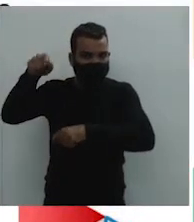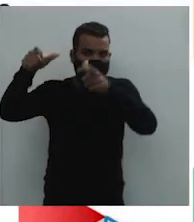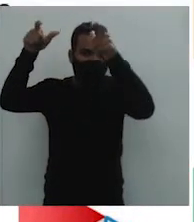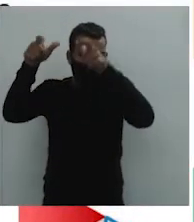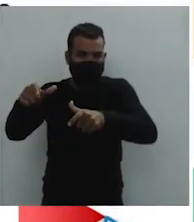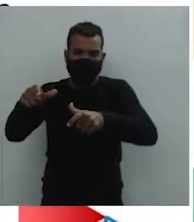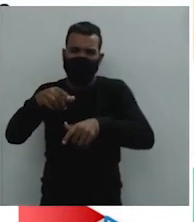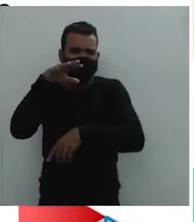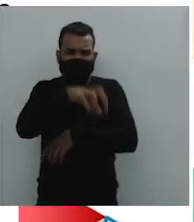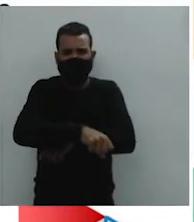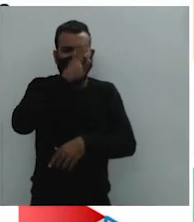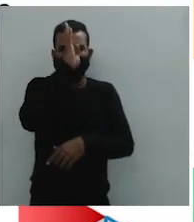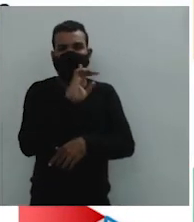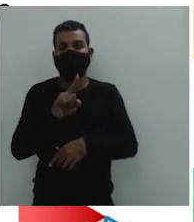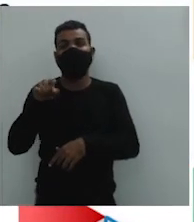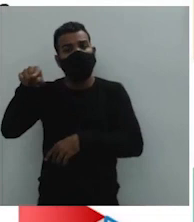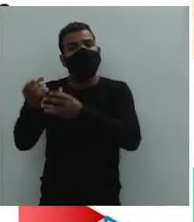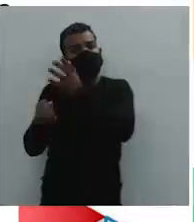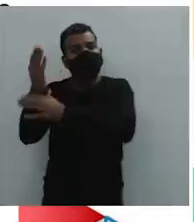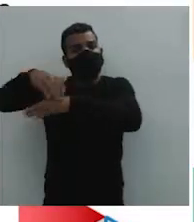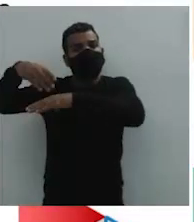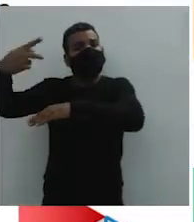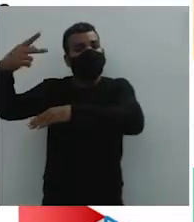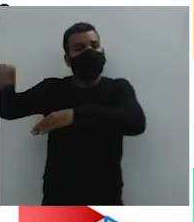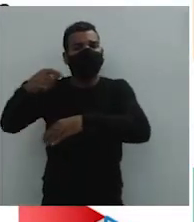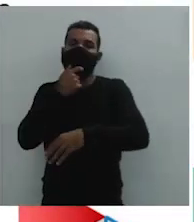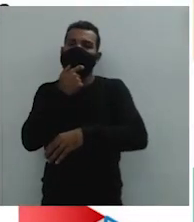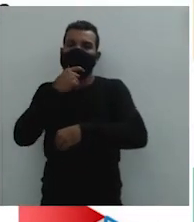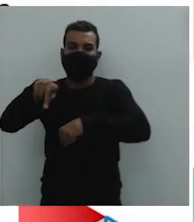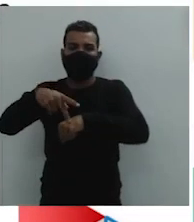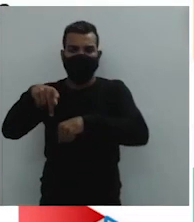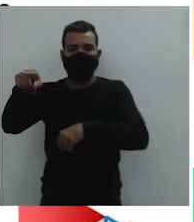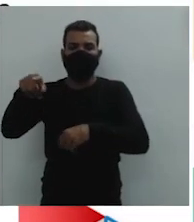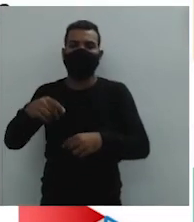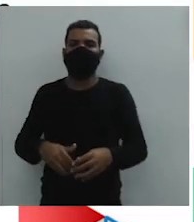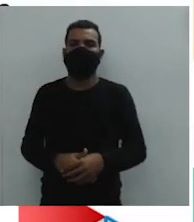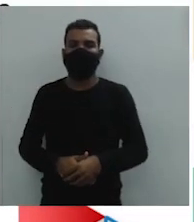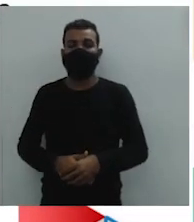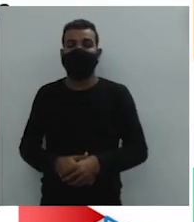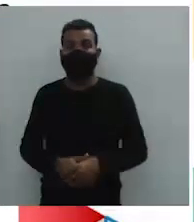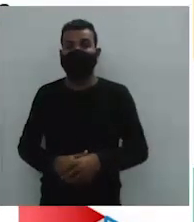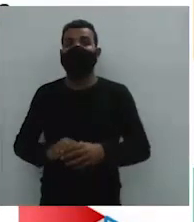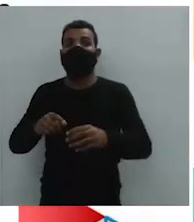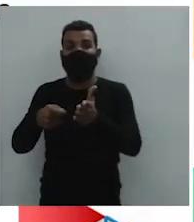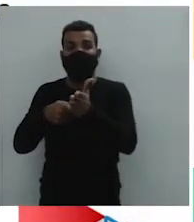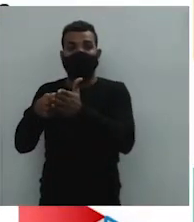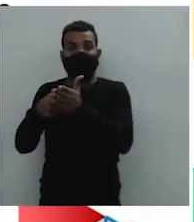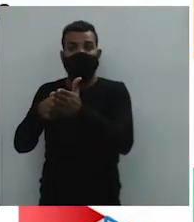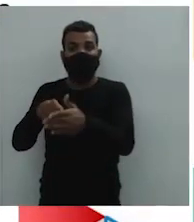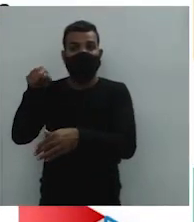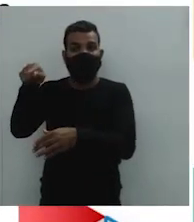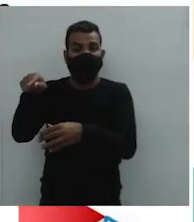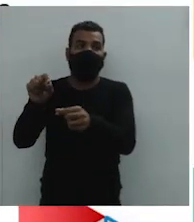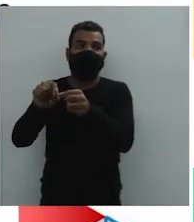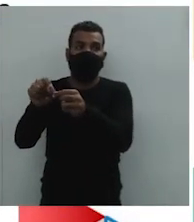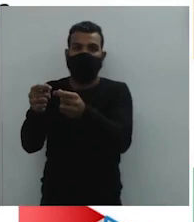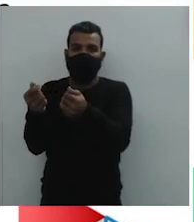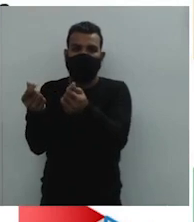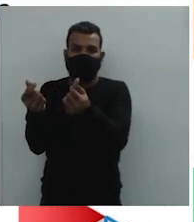Sudeste Asiado, e foi, vamos dizer, inventada a borracha sintética, que era mais